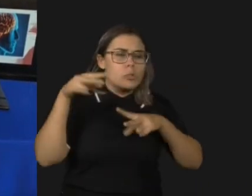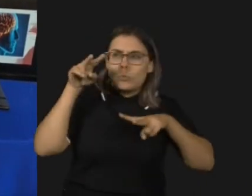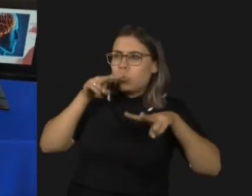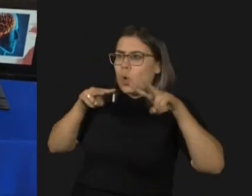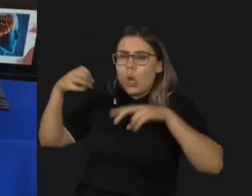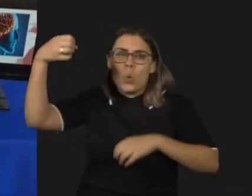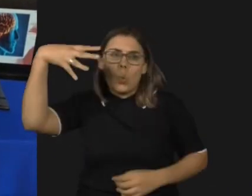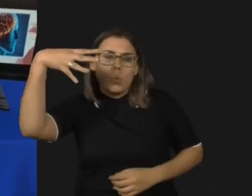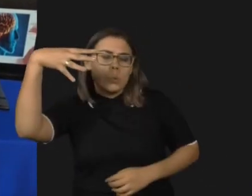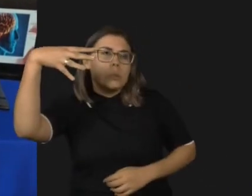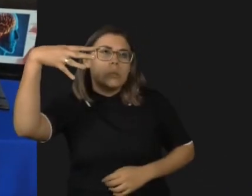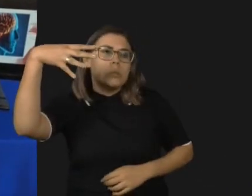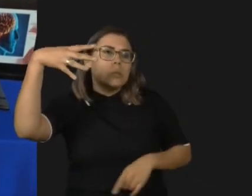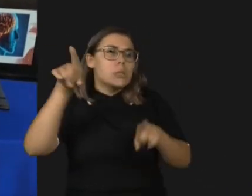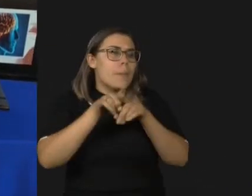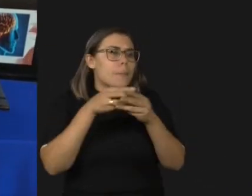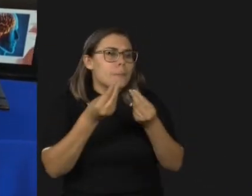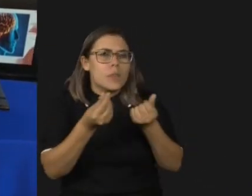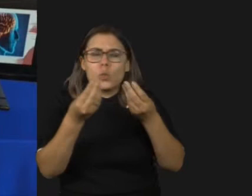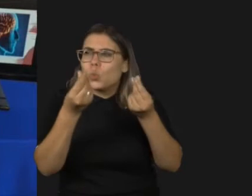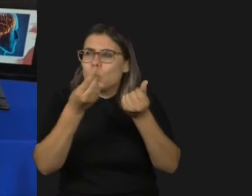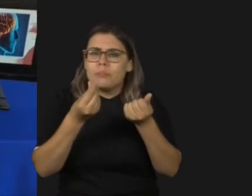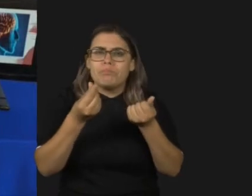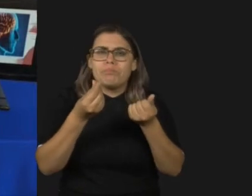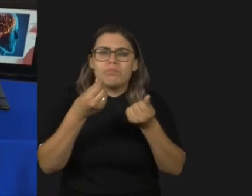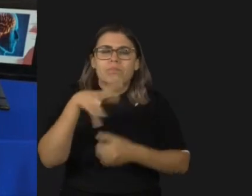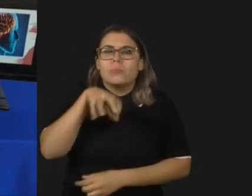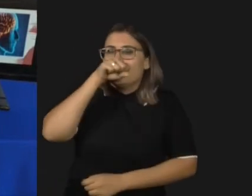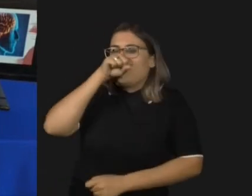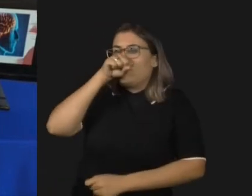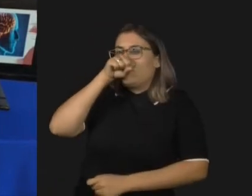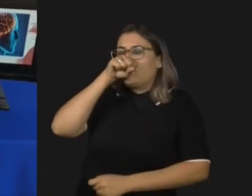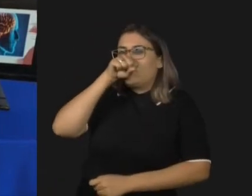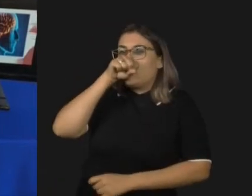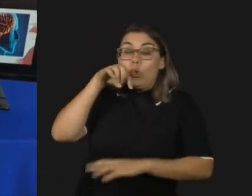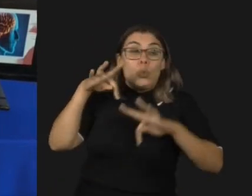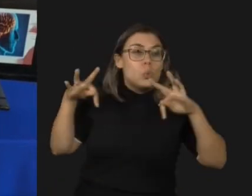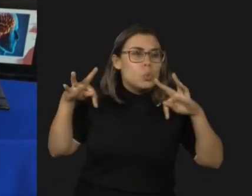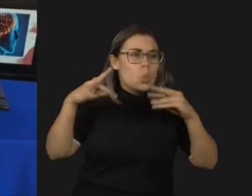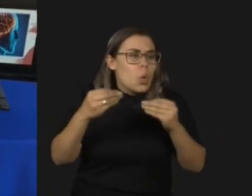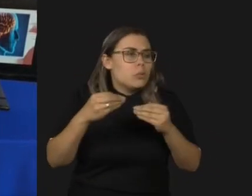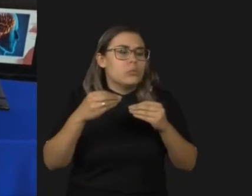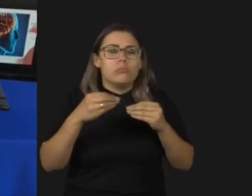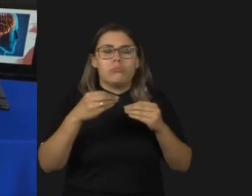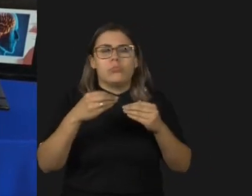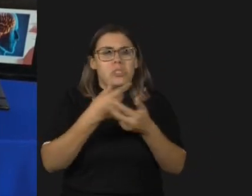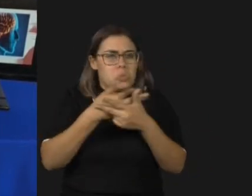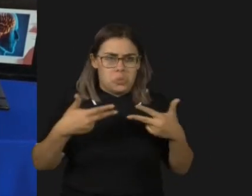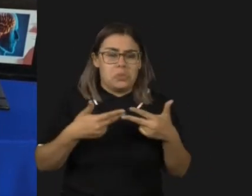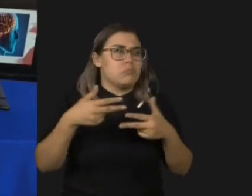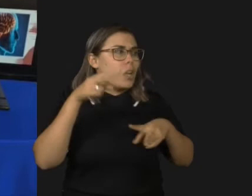Luz, textura, cheiro, todos os estímulos. Depois, ele